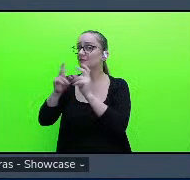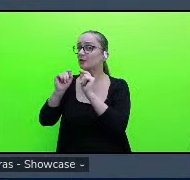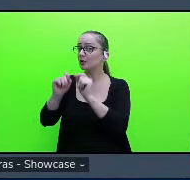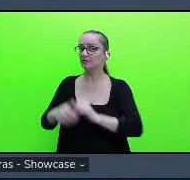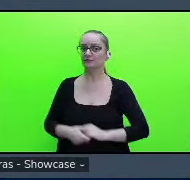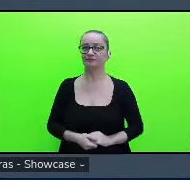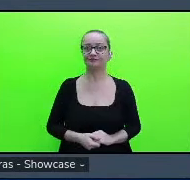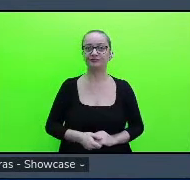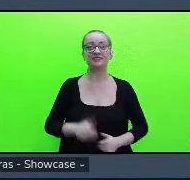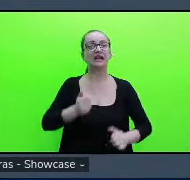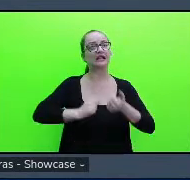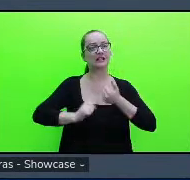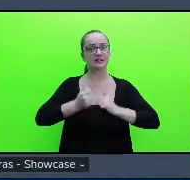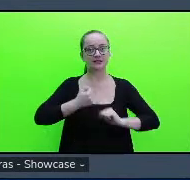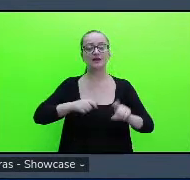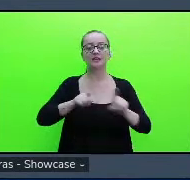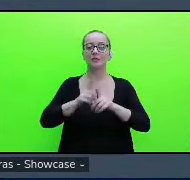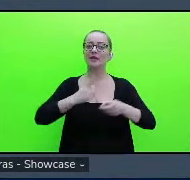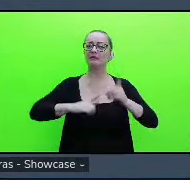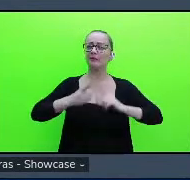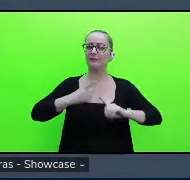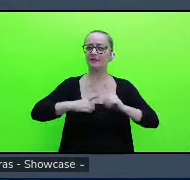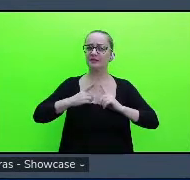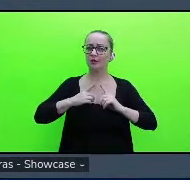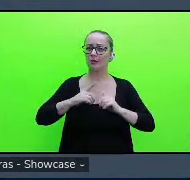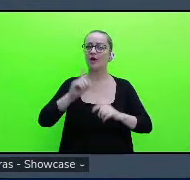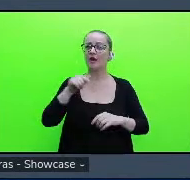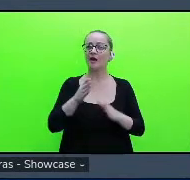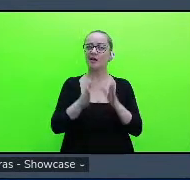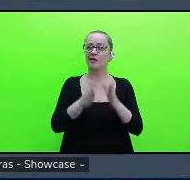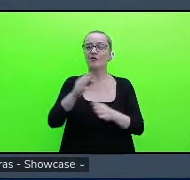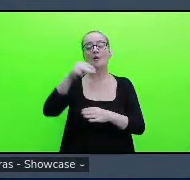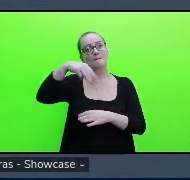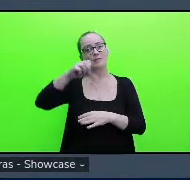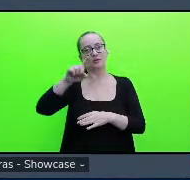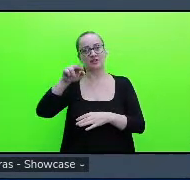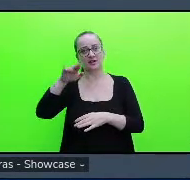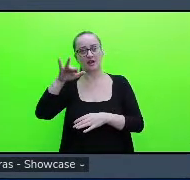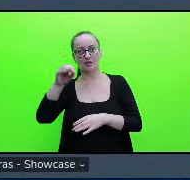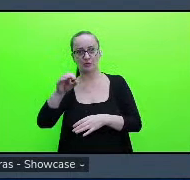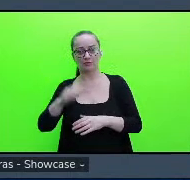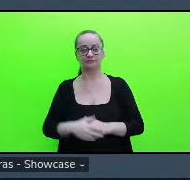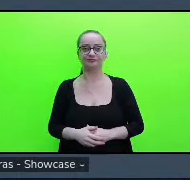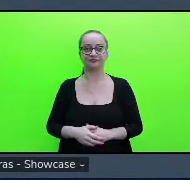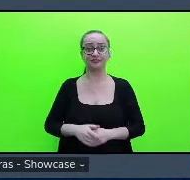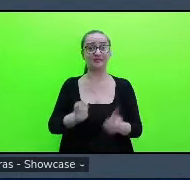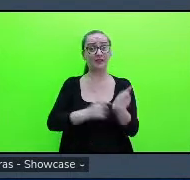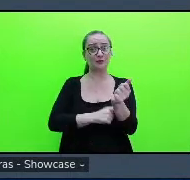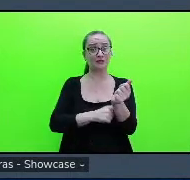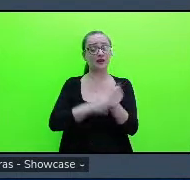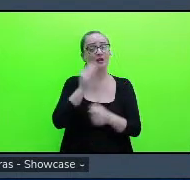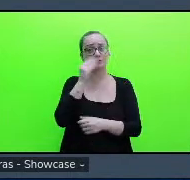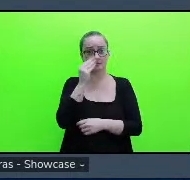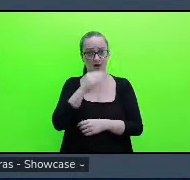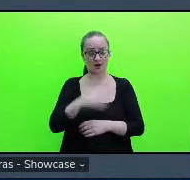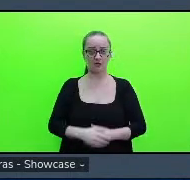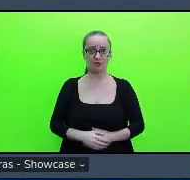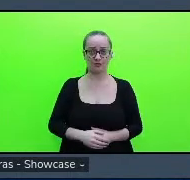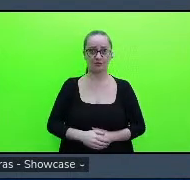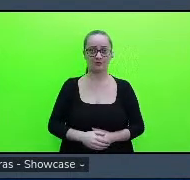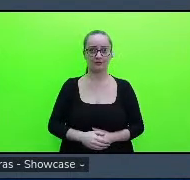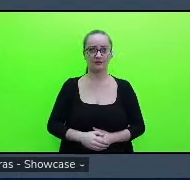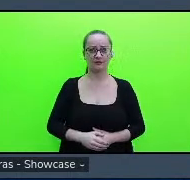ansiedade e depressão estão no nível moderado e já o estresse fraco para os outros